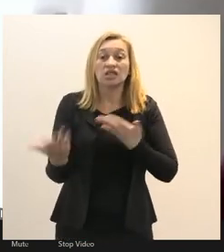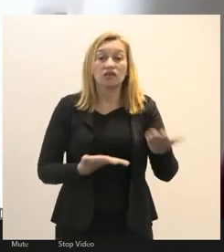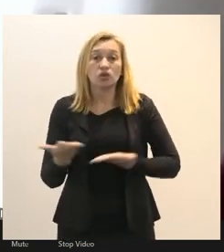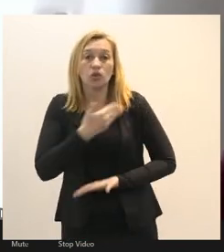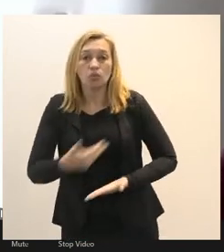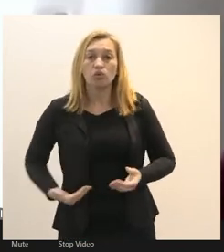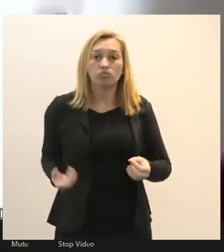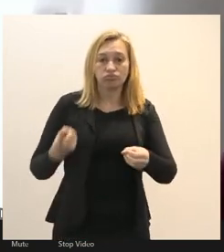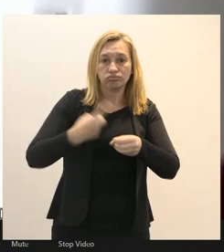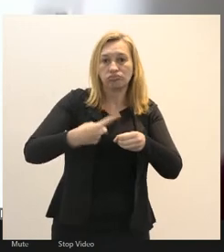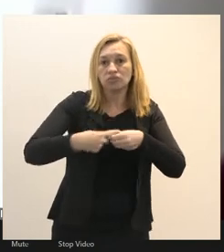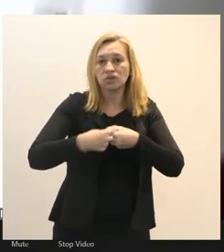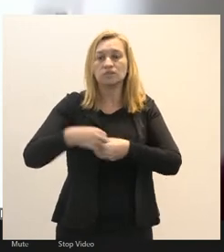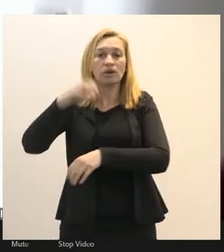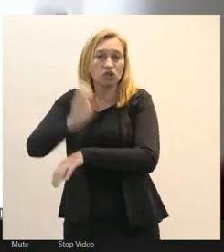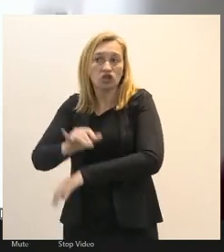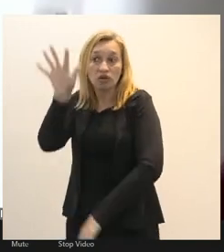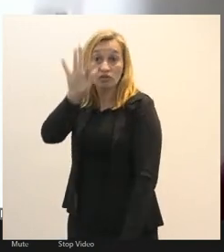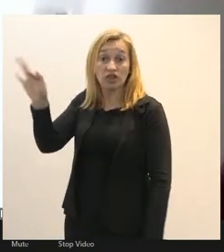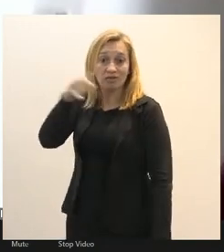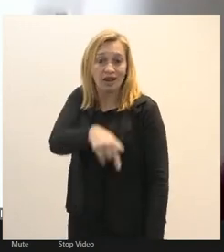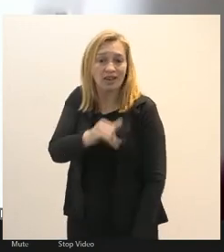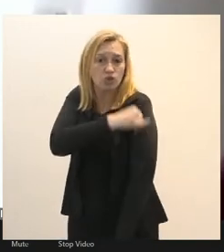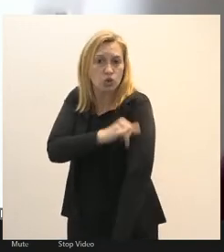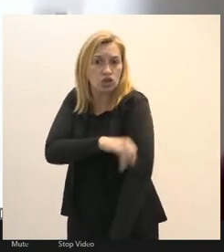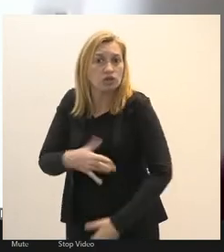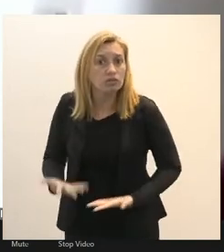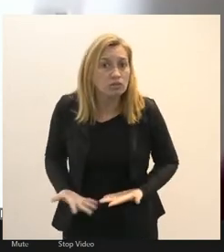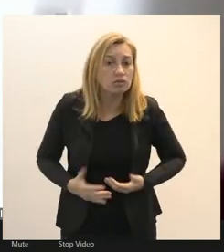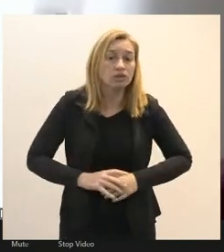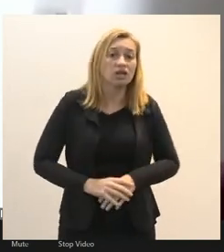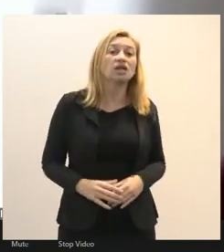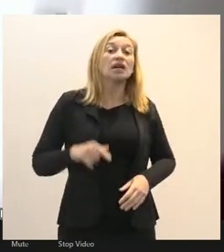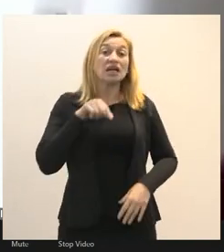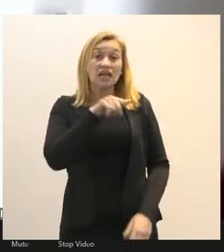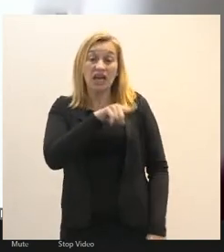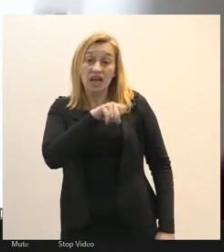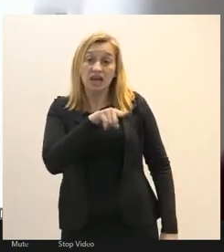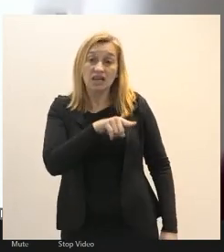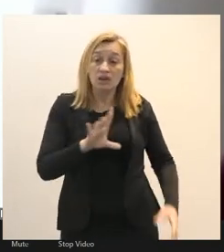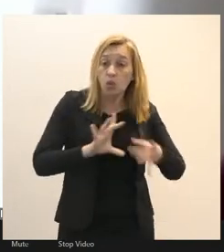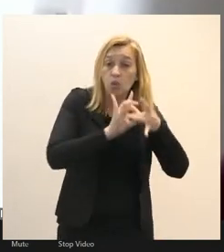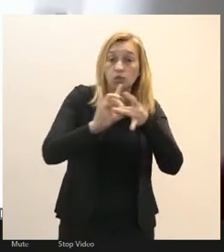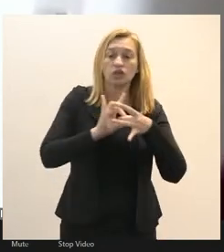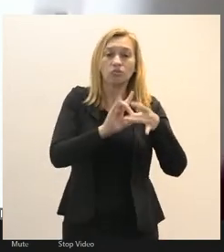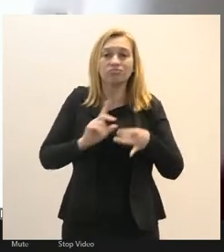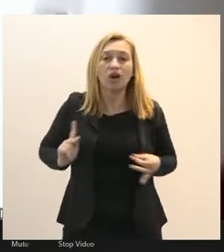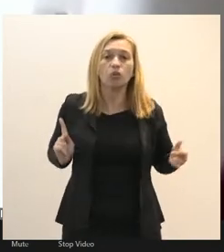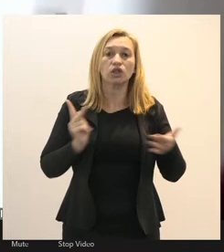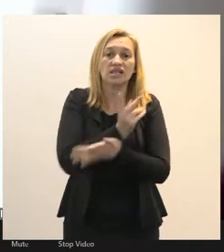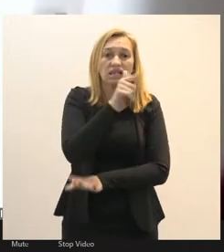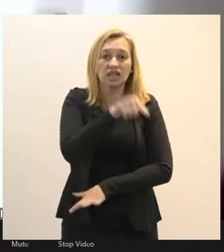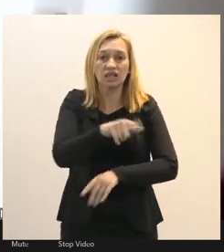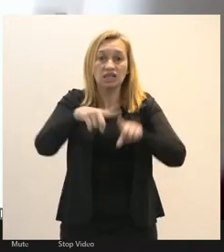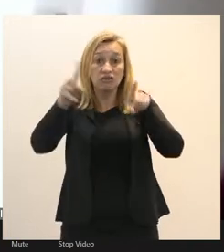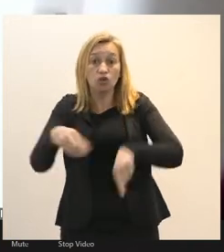estadual e federal aqui no Rio de Janeiro e essa união que está acontecendo aqui de servidores é porque a gente está enxergando